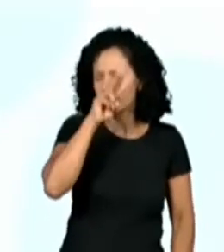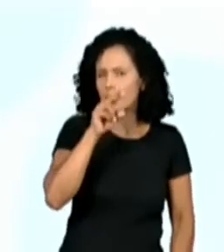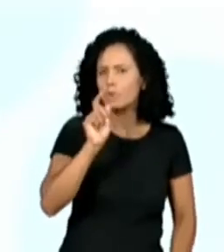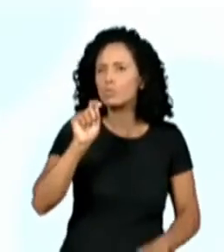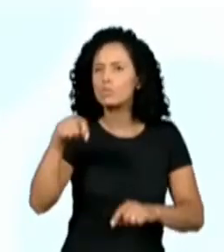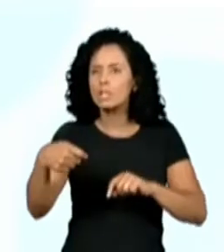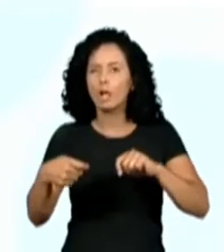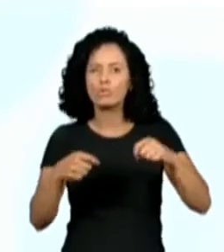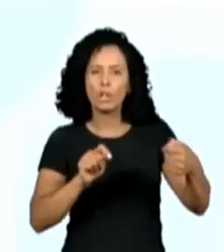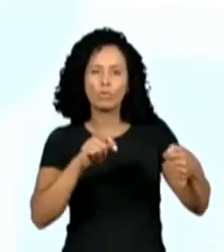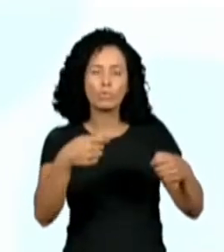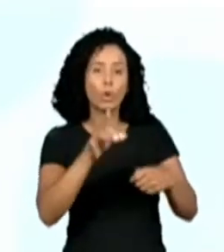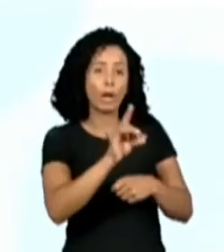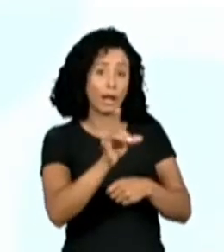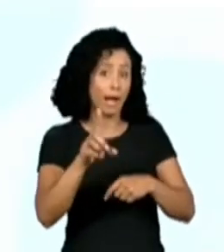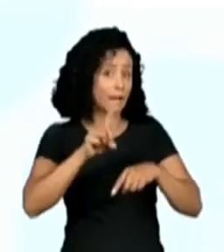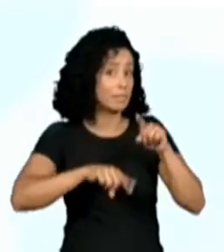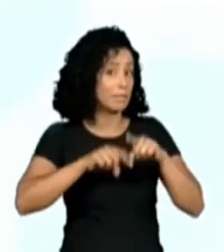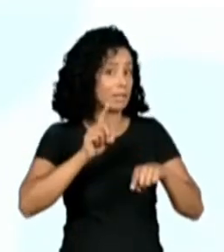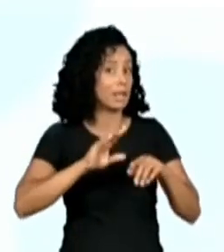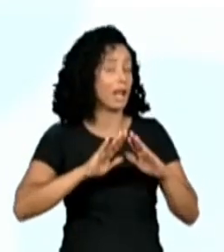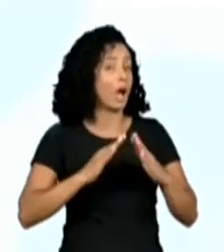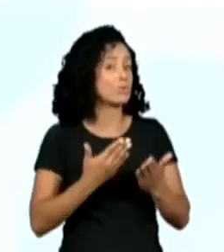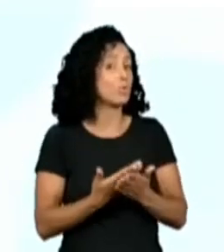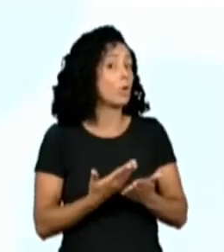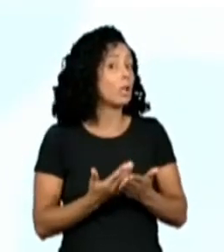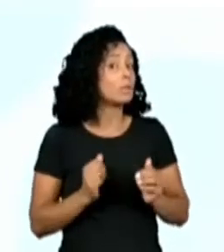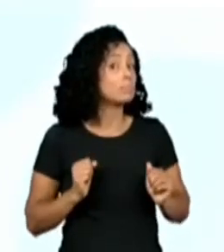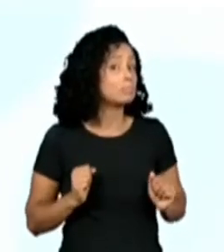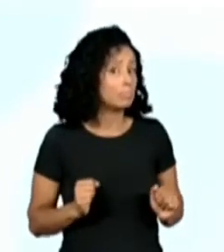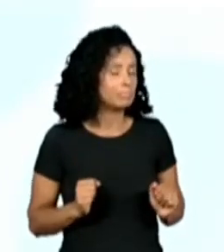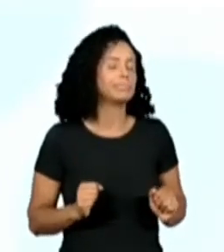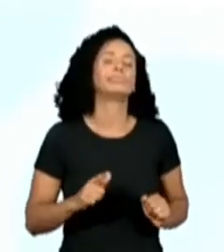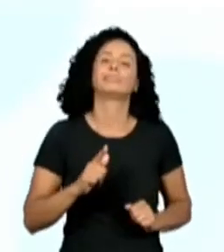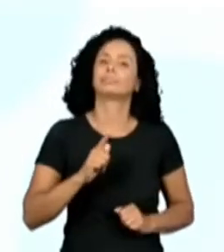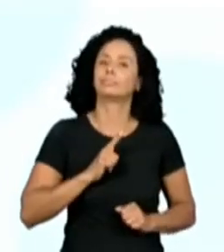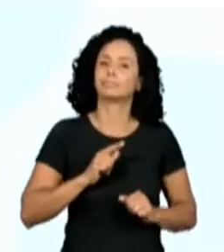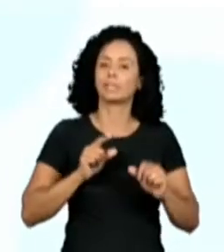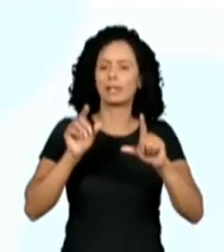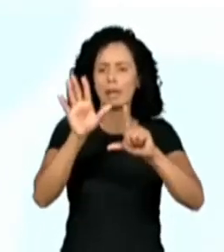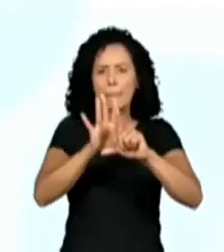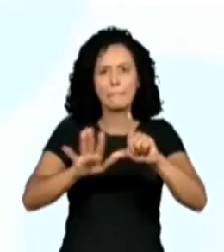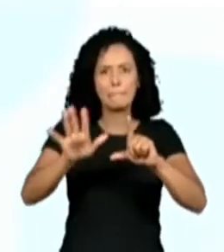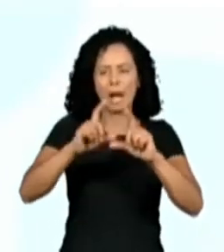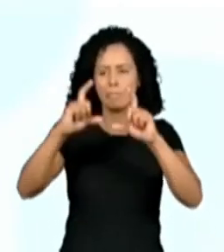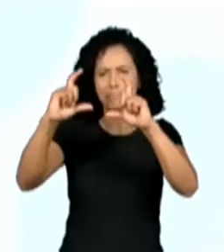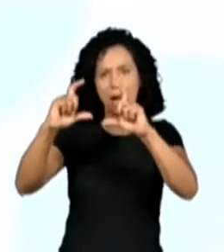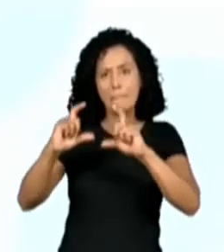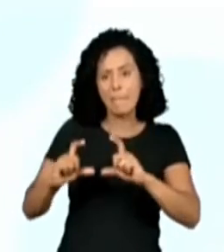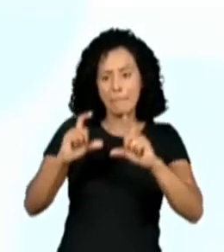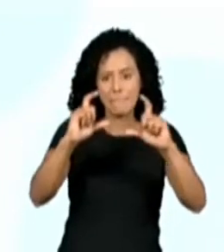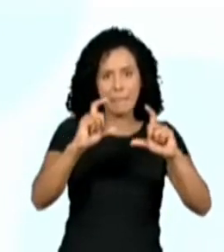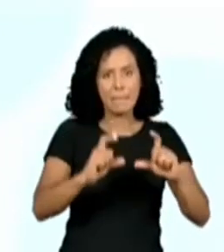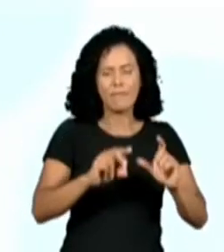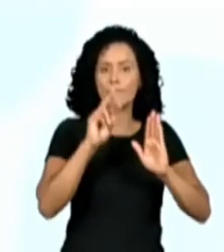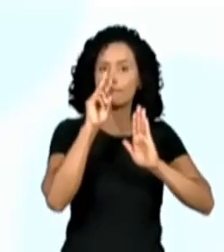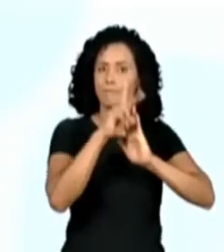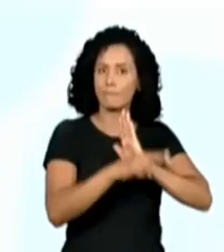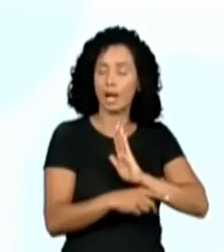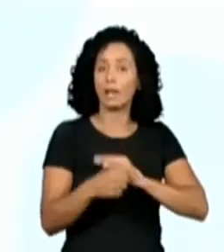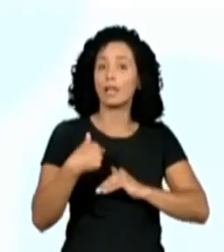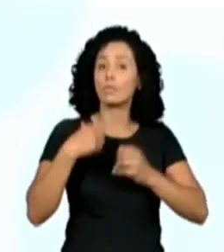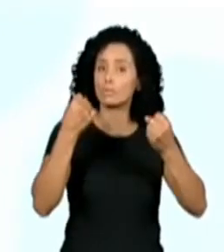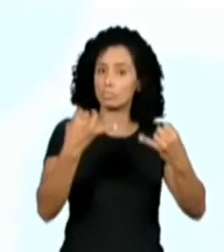esses materiais escolares? A gente tem aqui várias imagens. Eu vou descrevê-las em português para vocês.